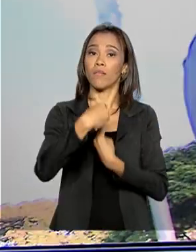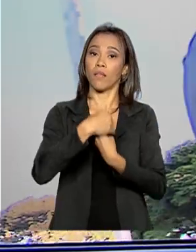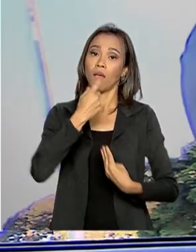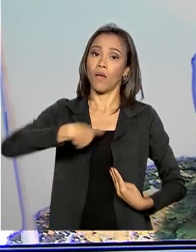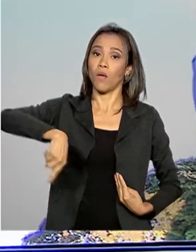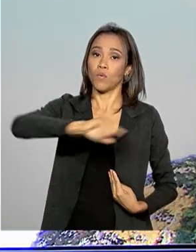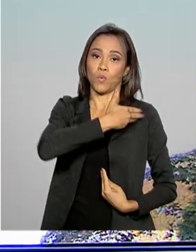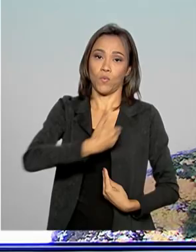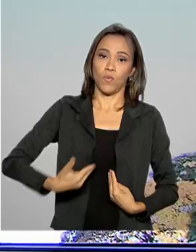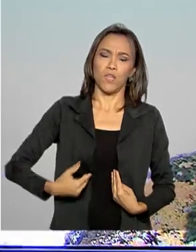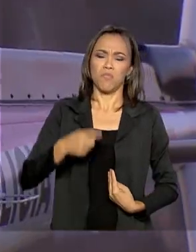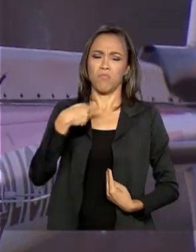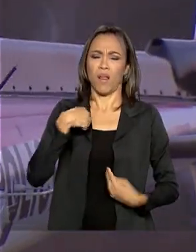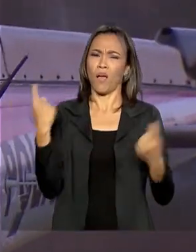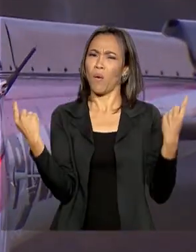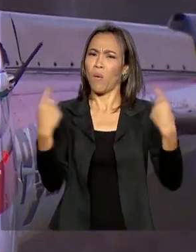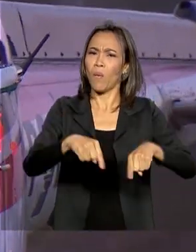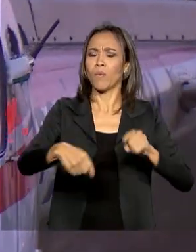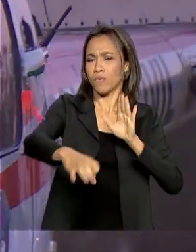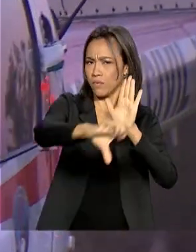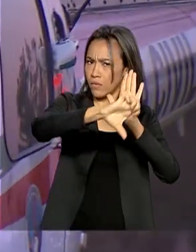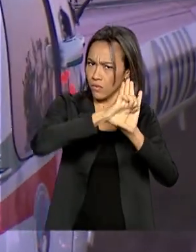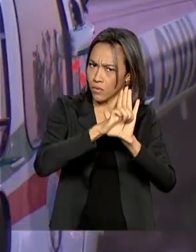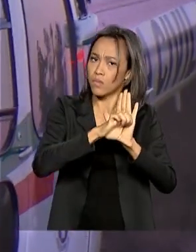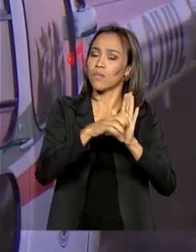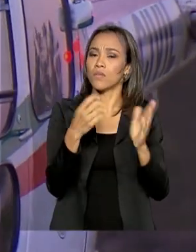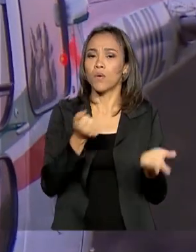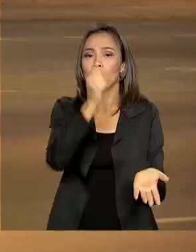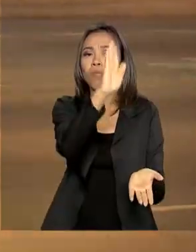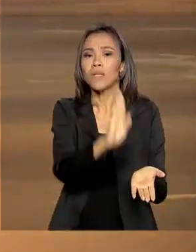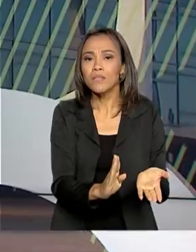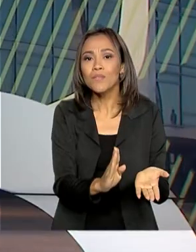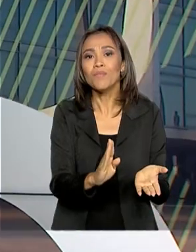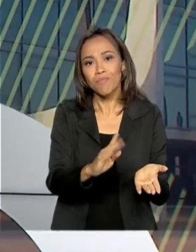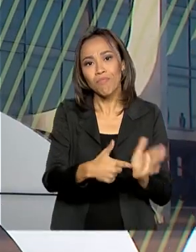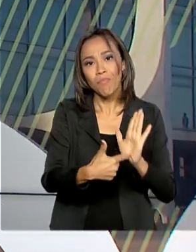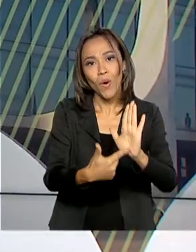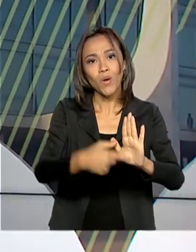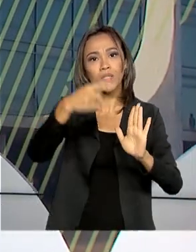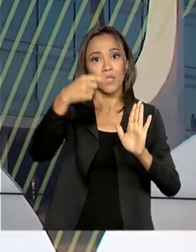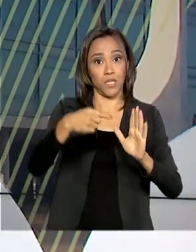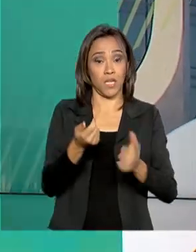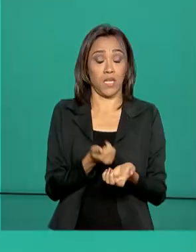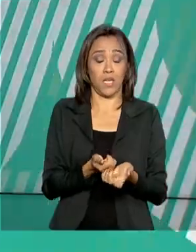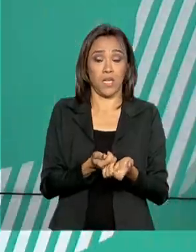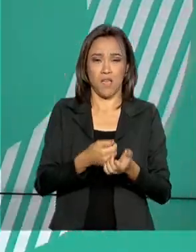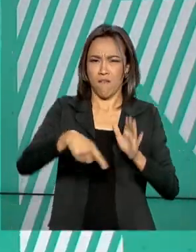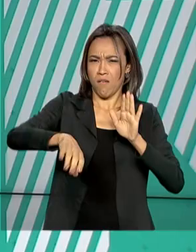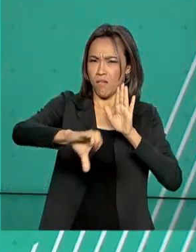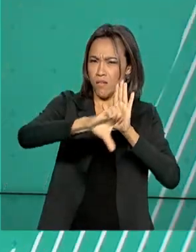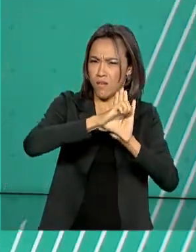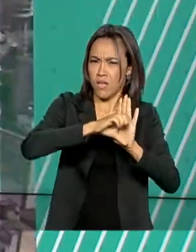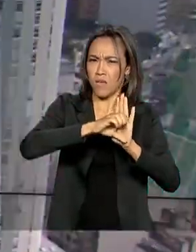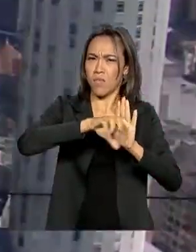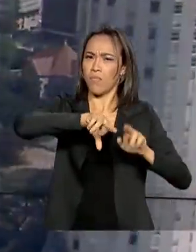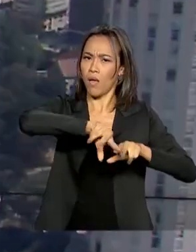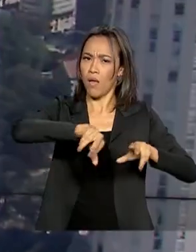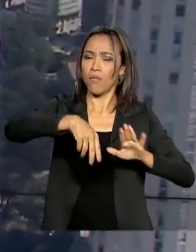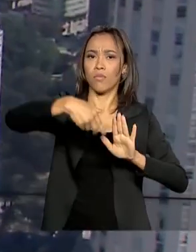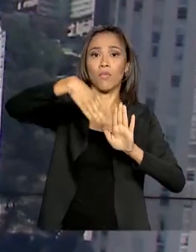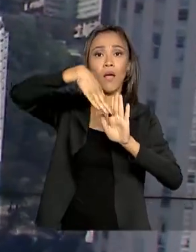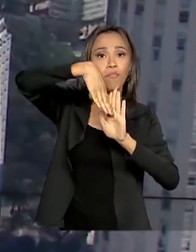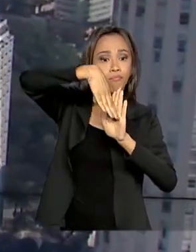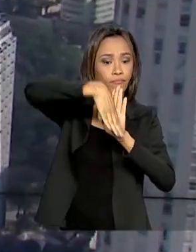enfrentamento à criminalidade. O Brasil segue registrando queda nos índices de criminalidade. Nos nove primeiros meses de